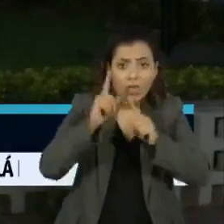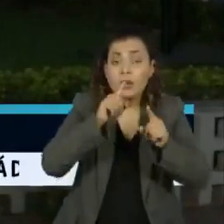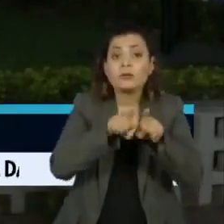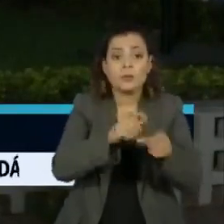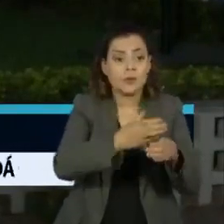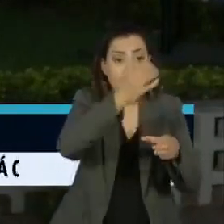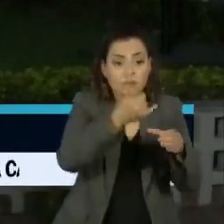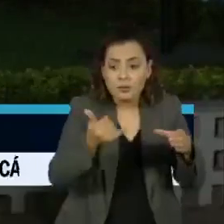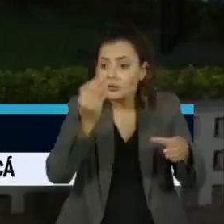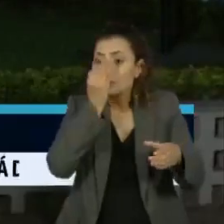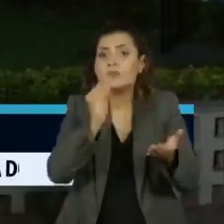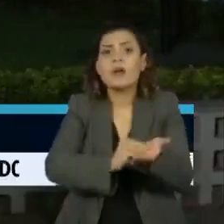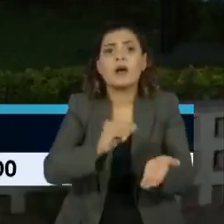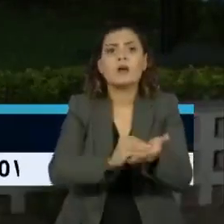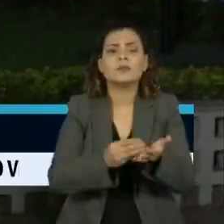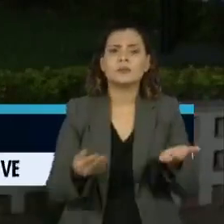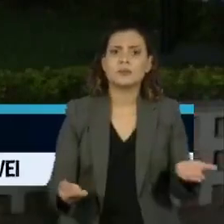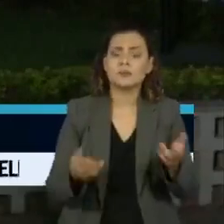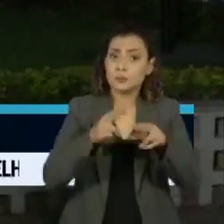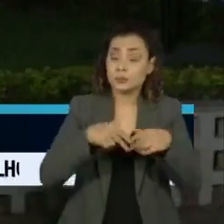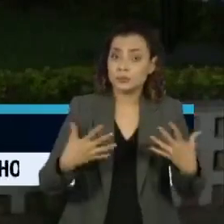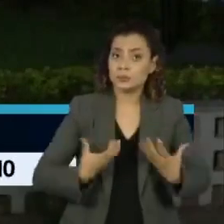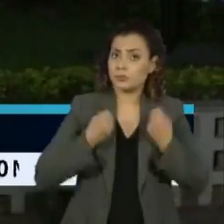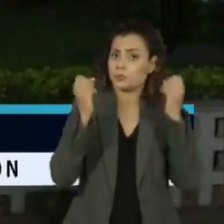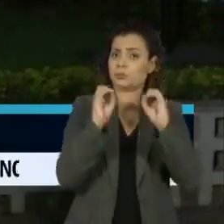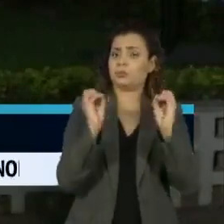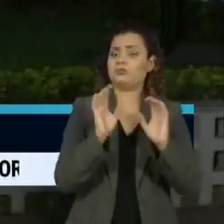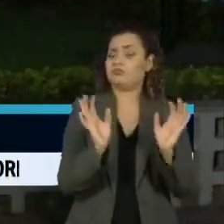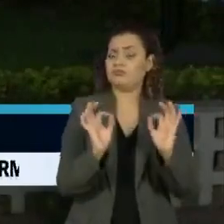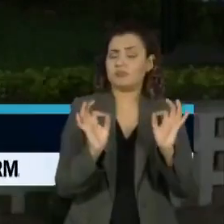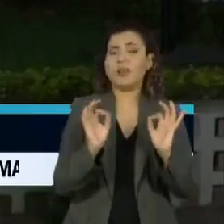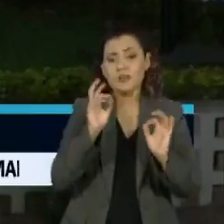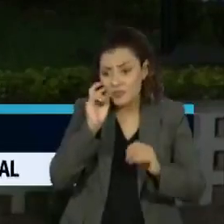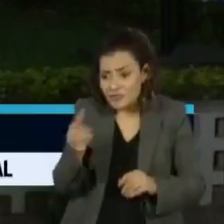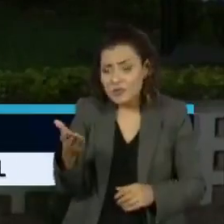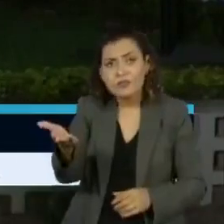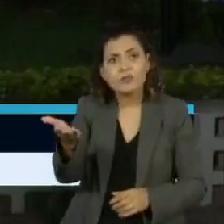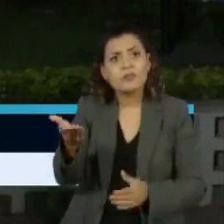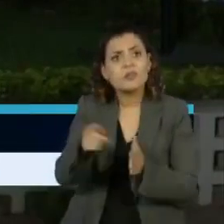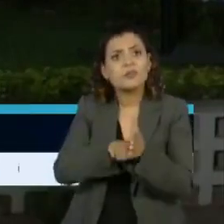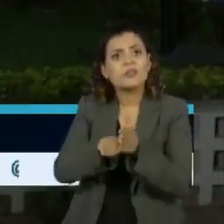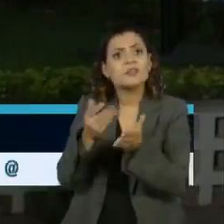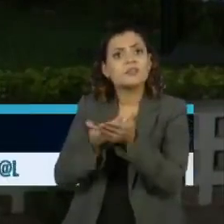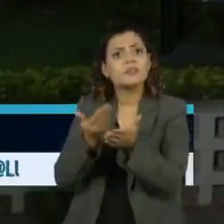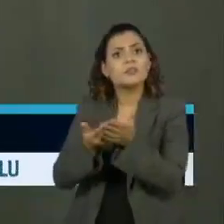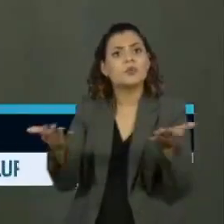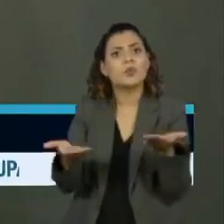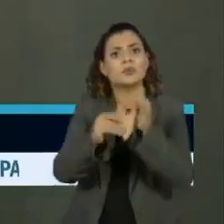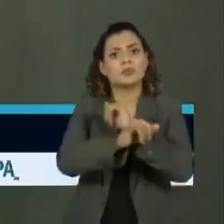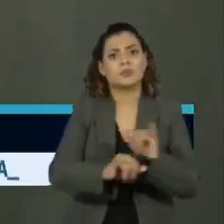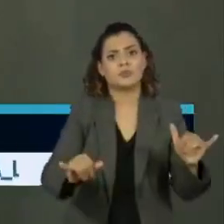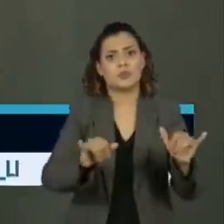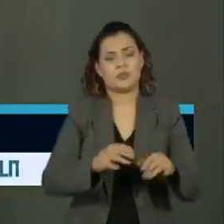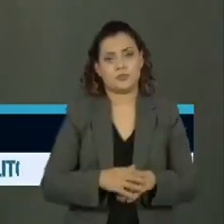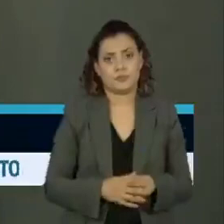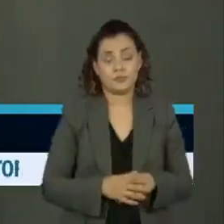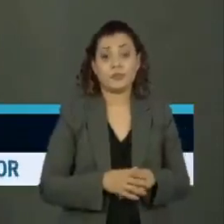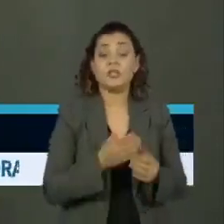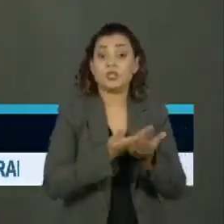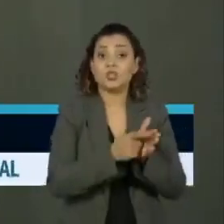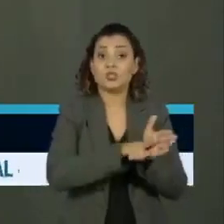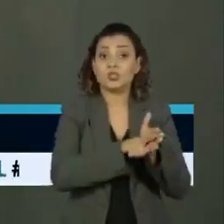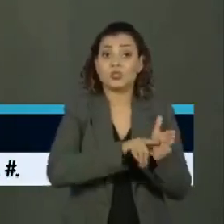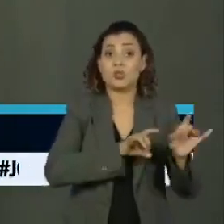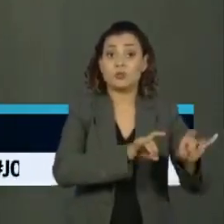oxigênio. Por isso, não causa surpresa o resultado de um estudo divulgado hoje. O levantamento do